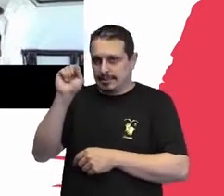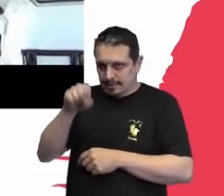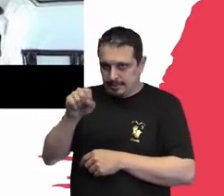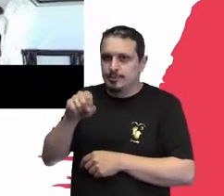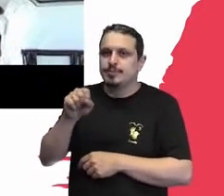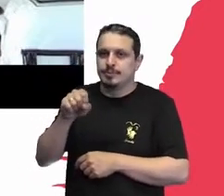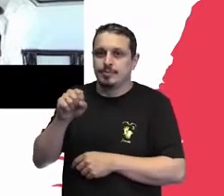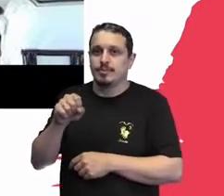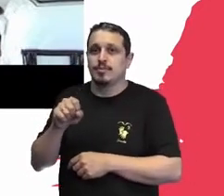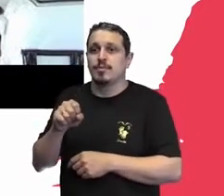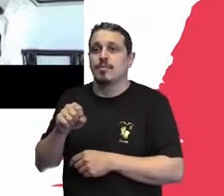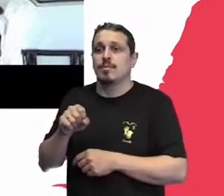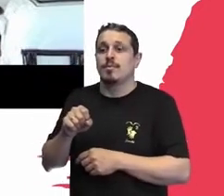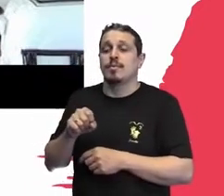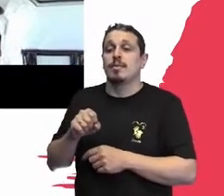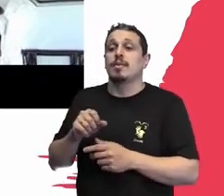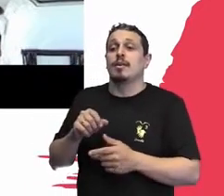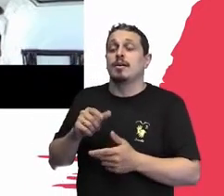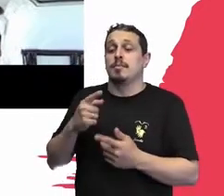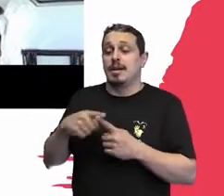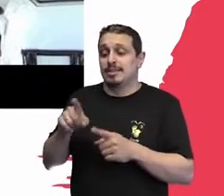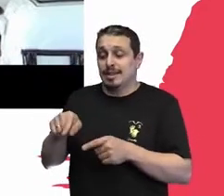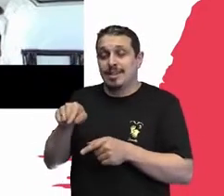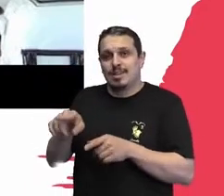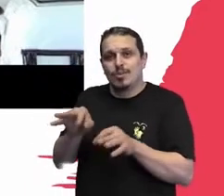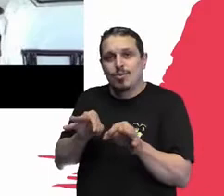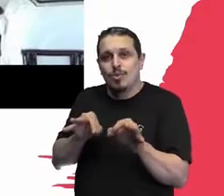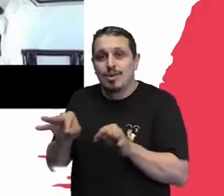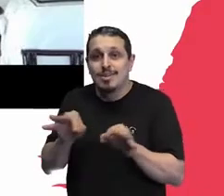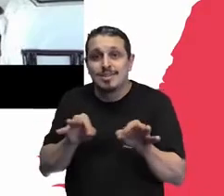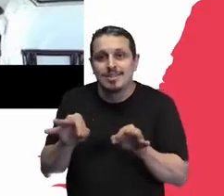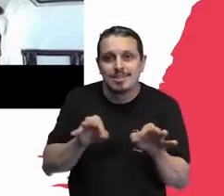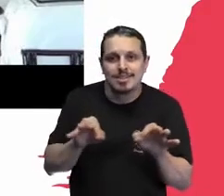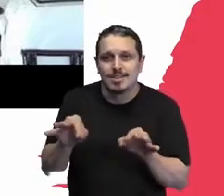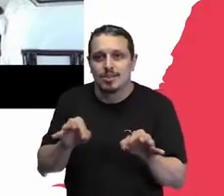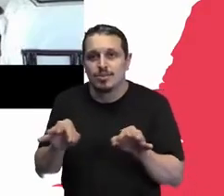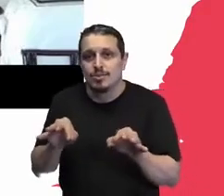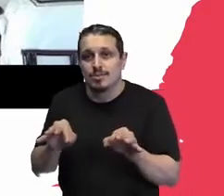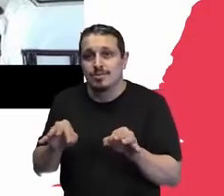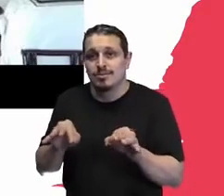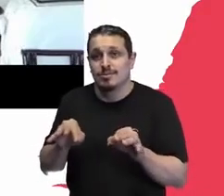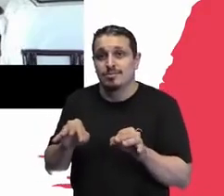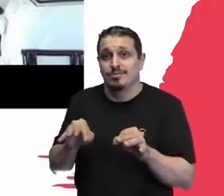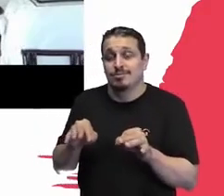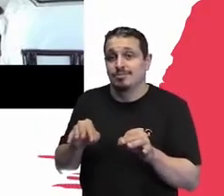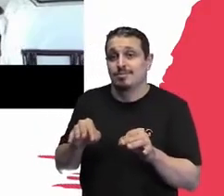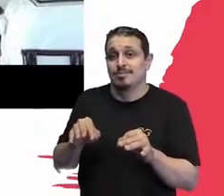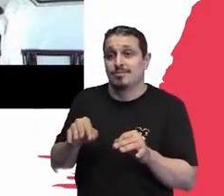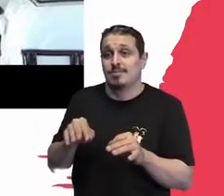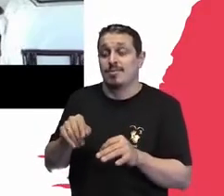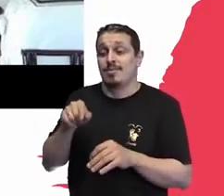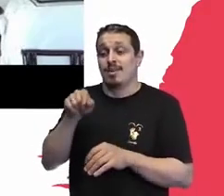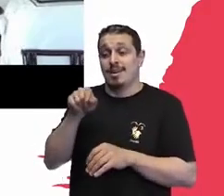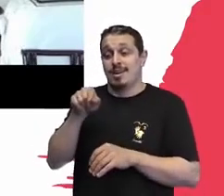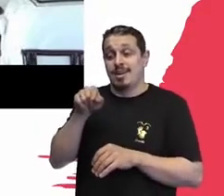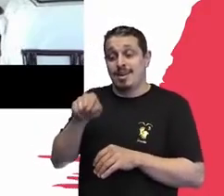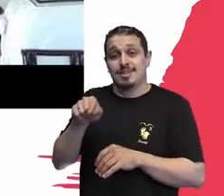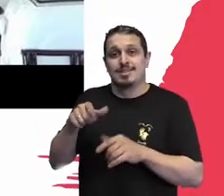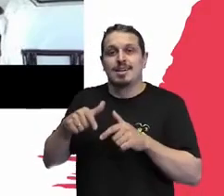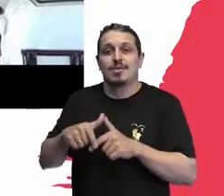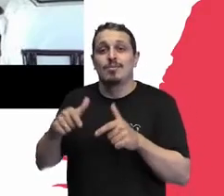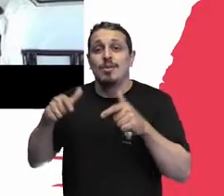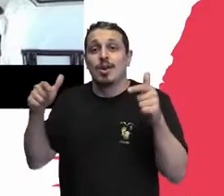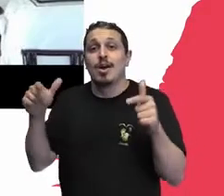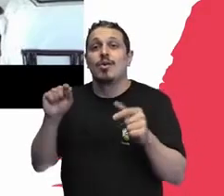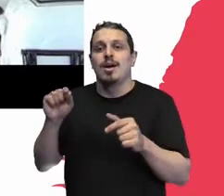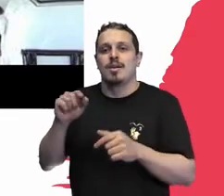demonstrar, que é um projeto custo-efetivo. O que significa isso? Ele, para o tamanho de efetividade, ele não